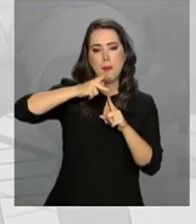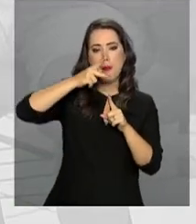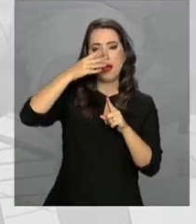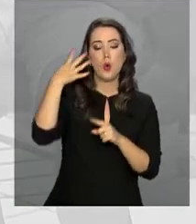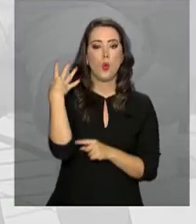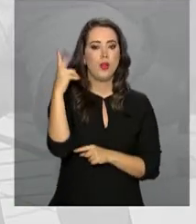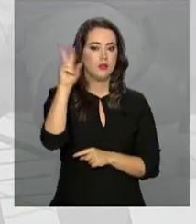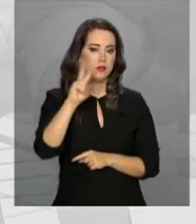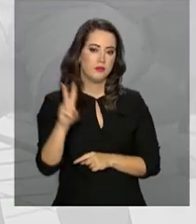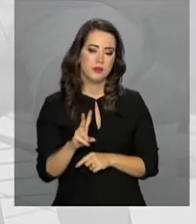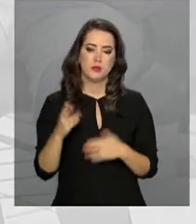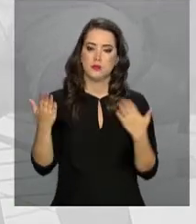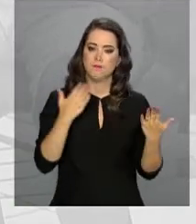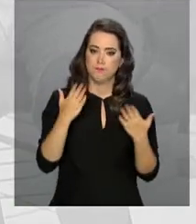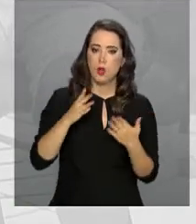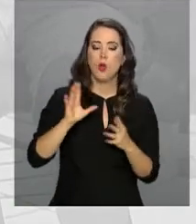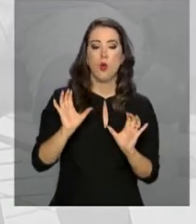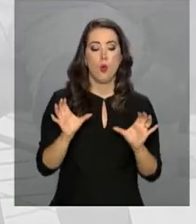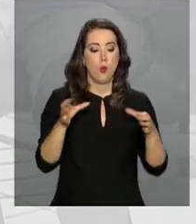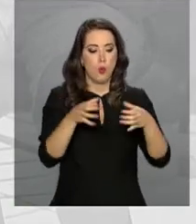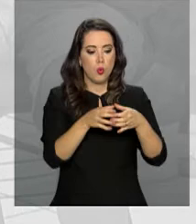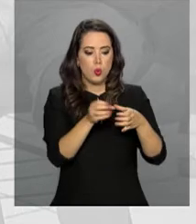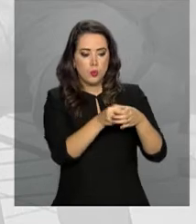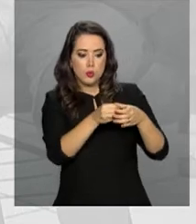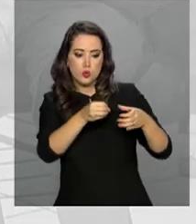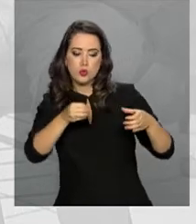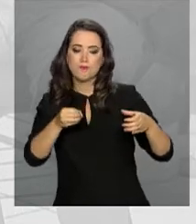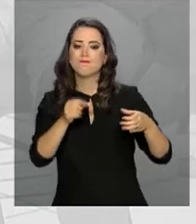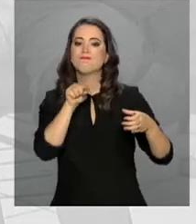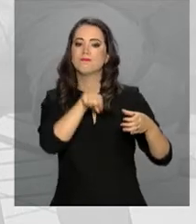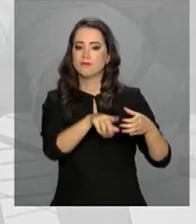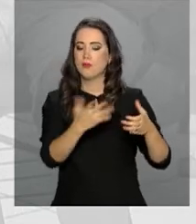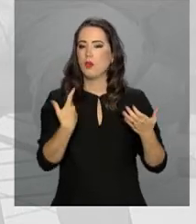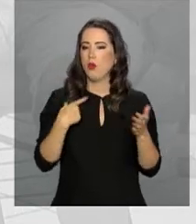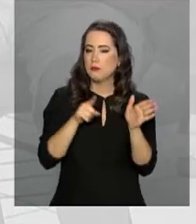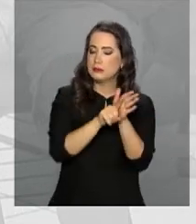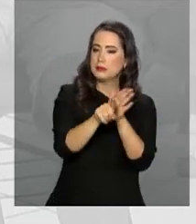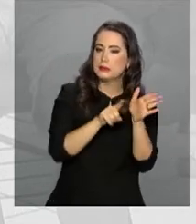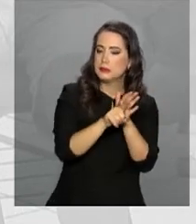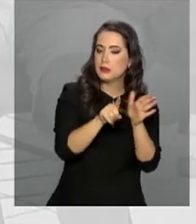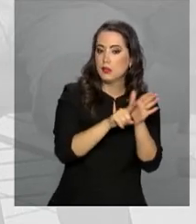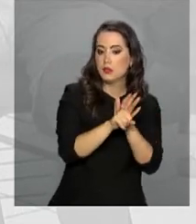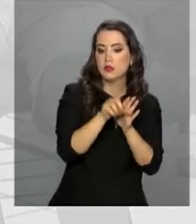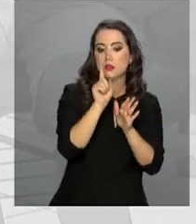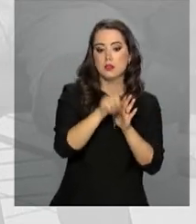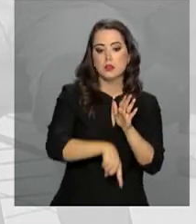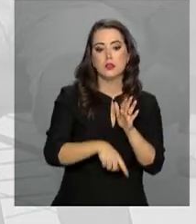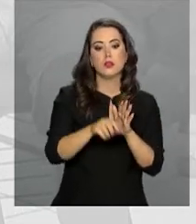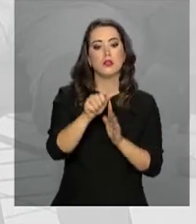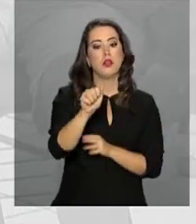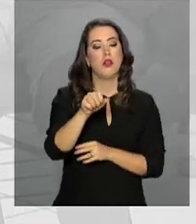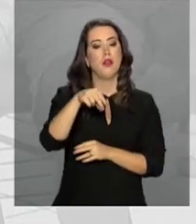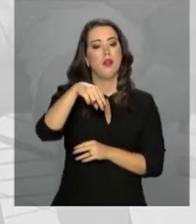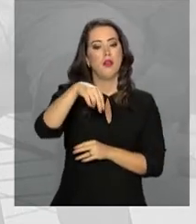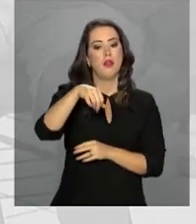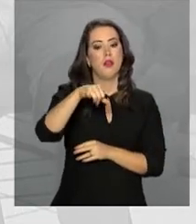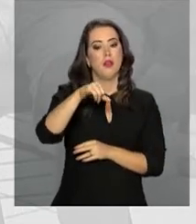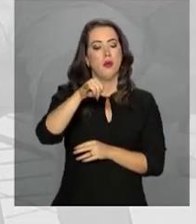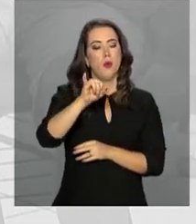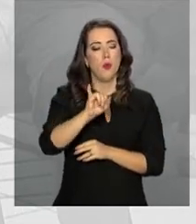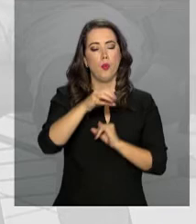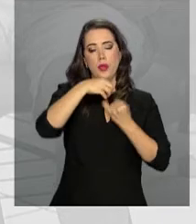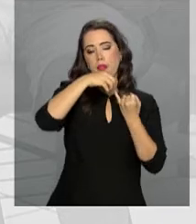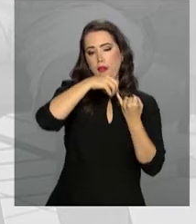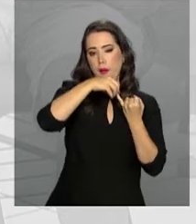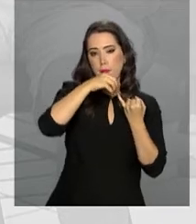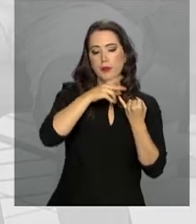políticas de cotas. De acordo com o censo do Instituto Nacional de Estudos e Pesquisas Educacionais Anísio Teixeira, o INEP,